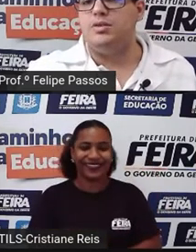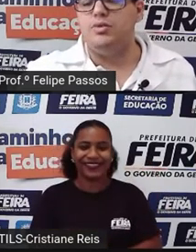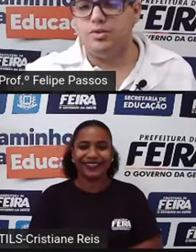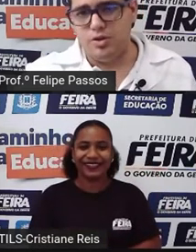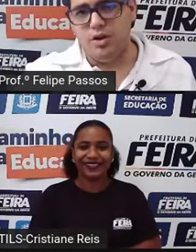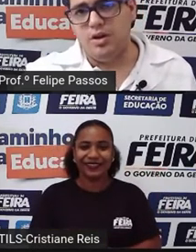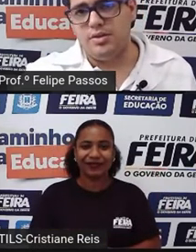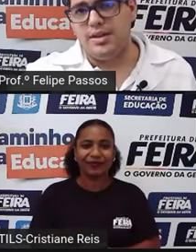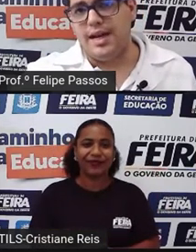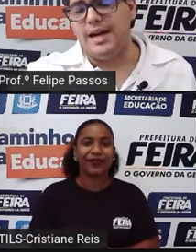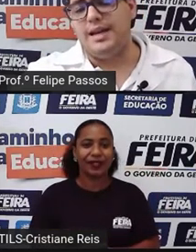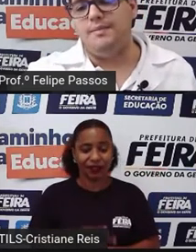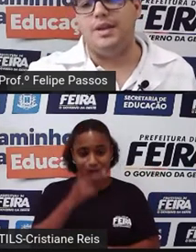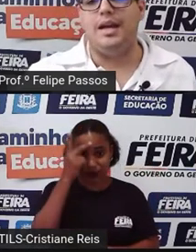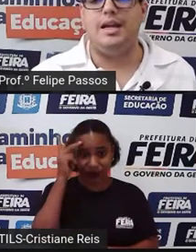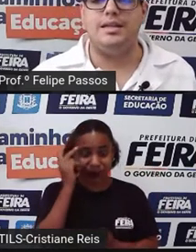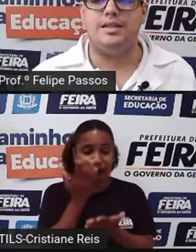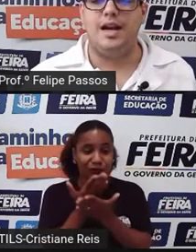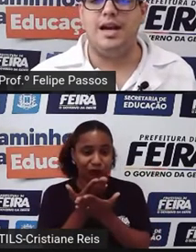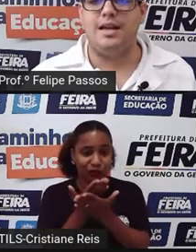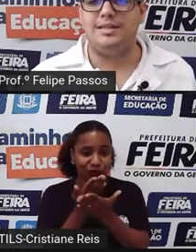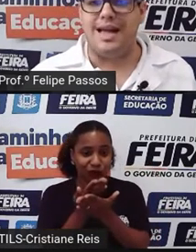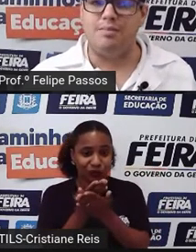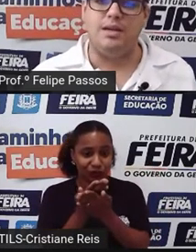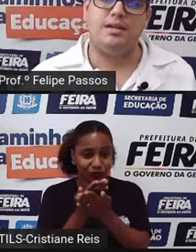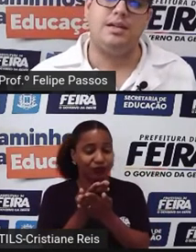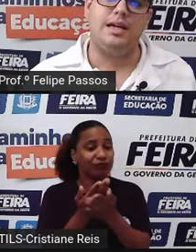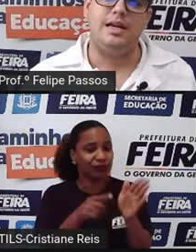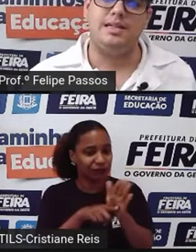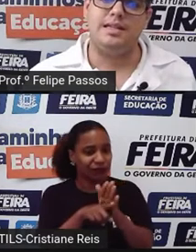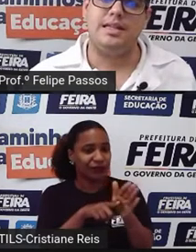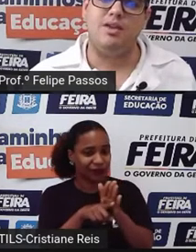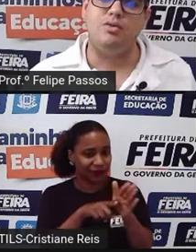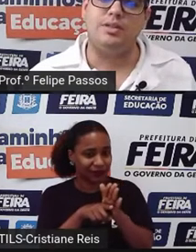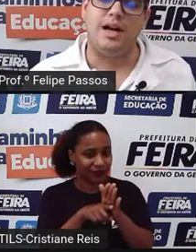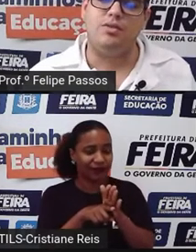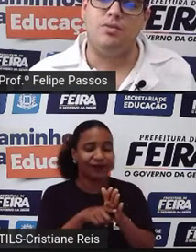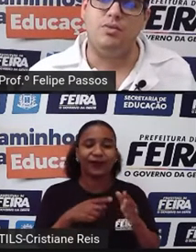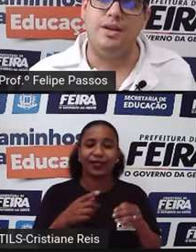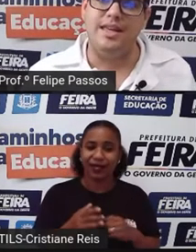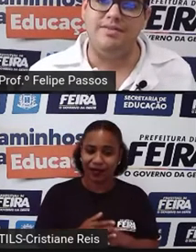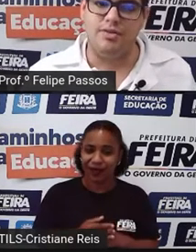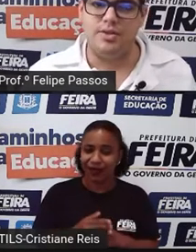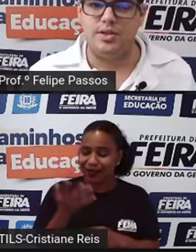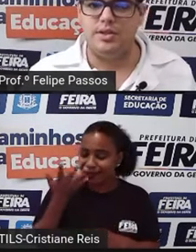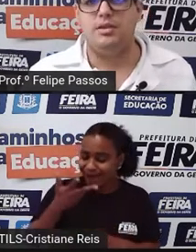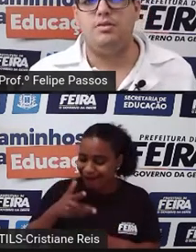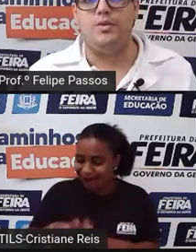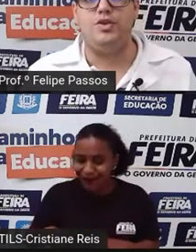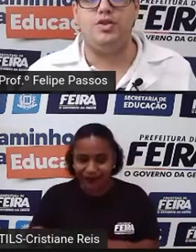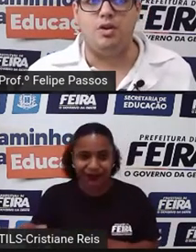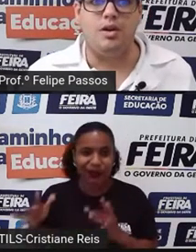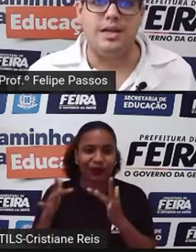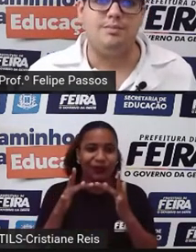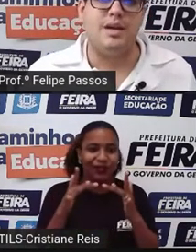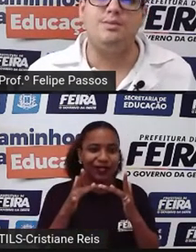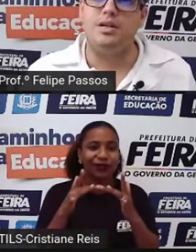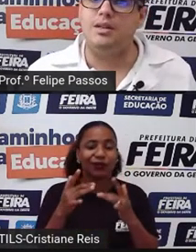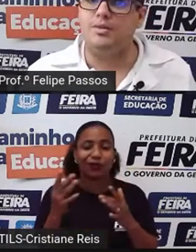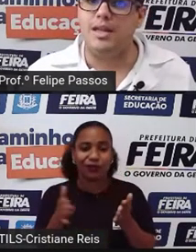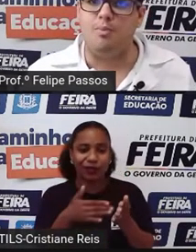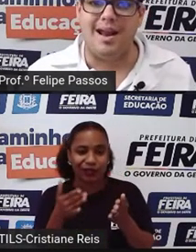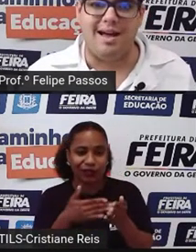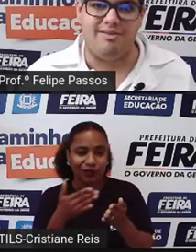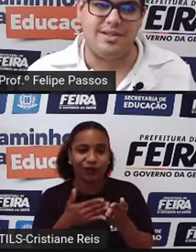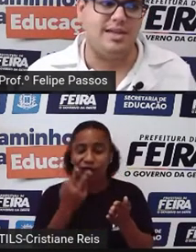Os estudiosos na área, né, eles já sabem que crianças que você tem contato com livros, com histórias, mesmo